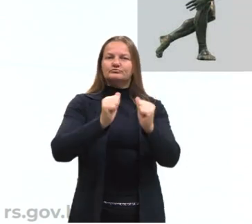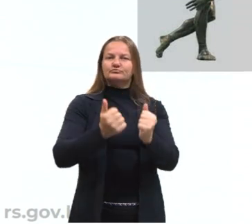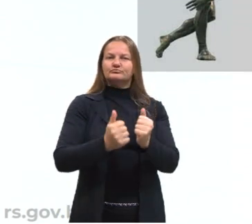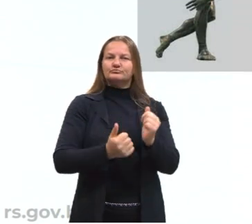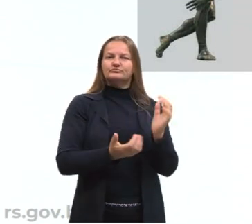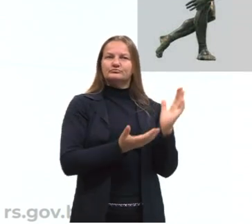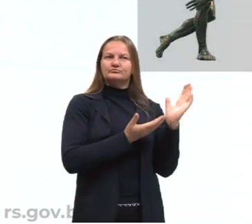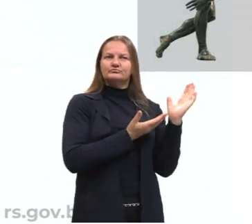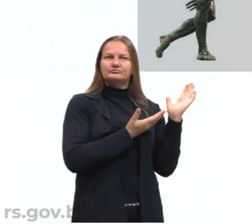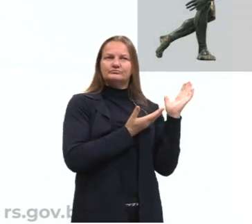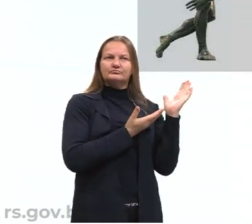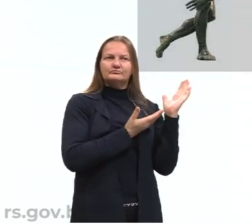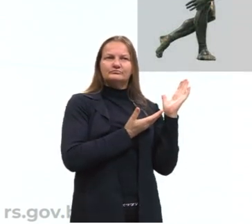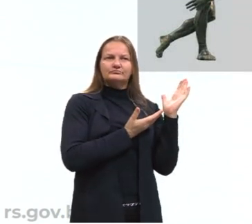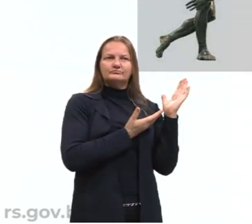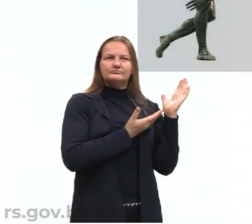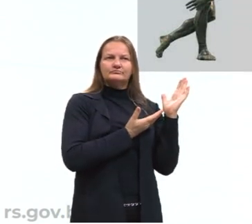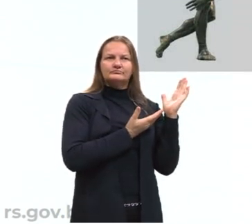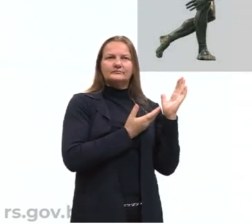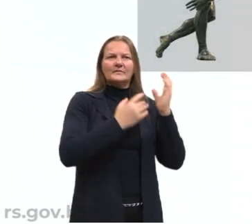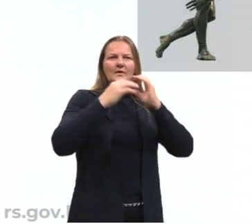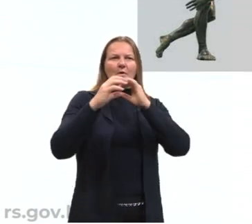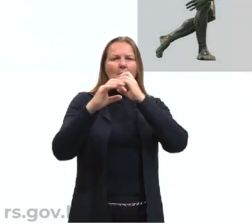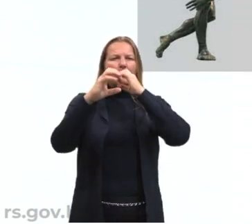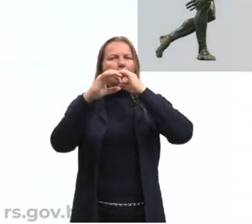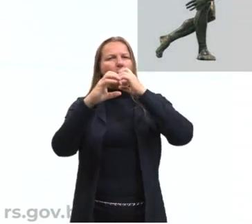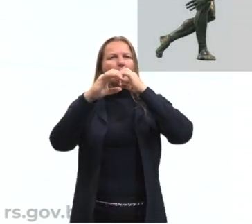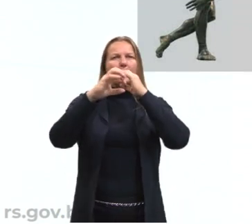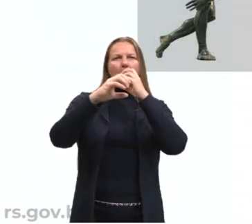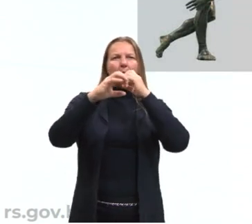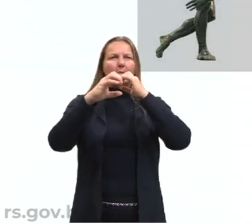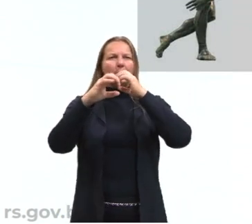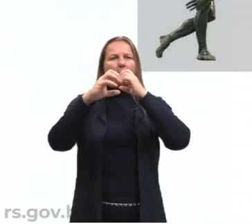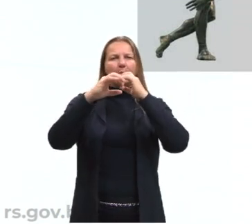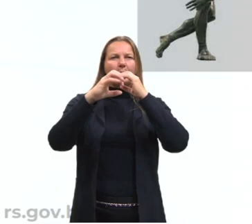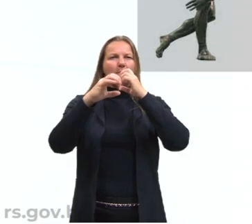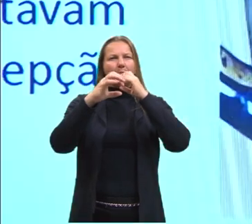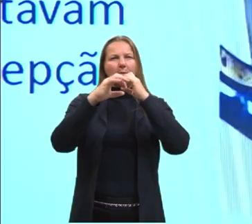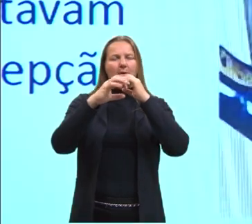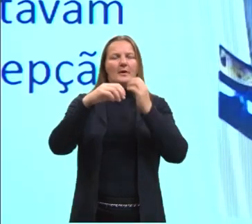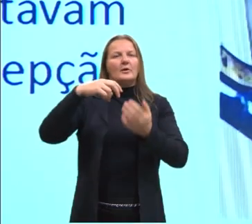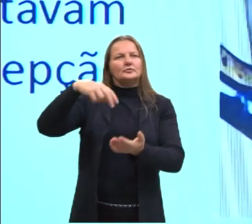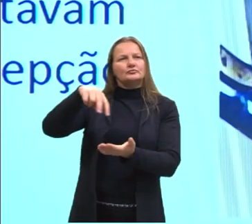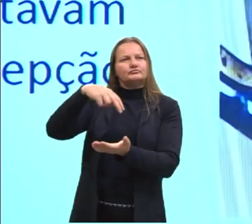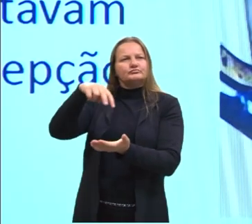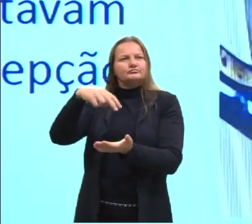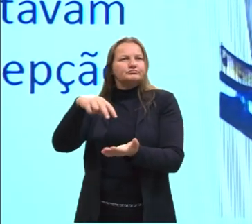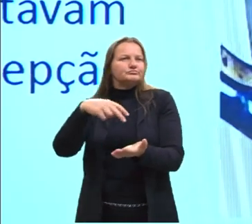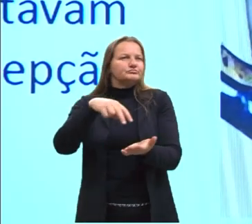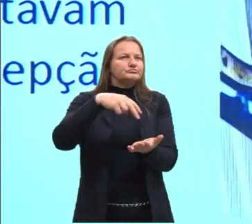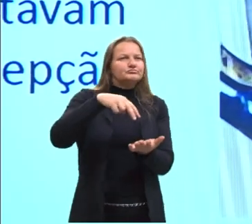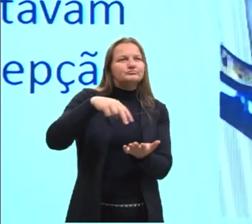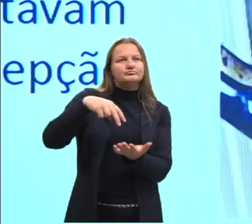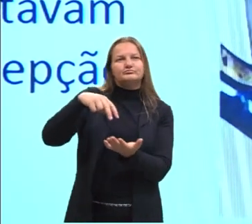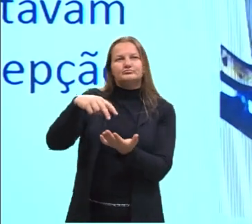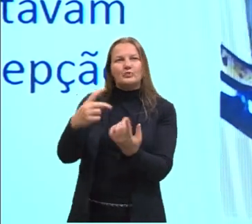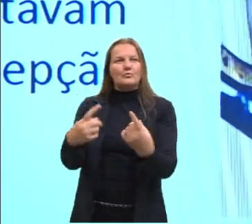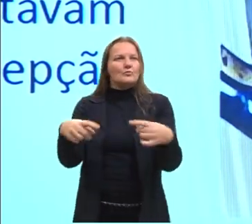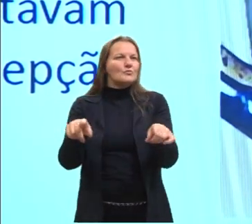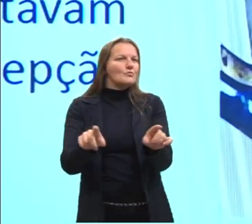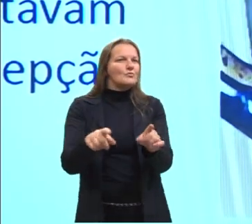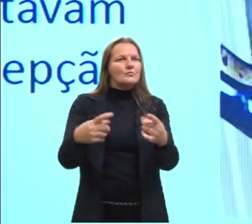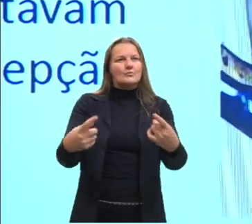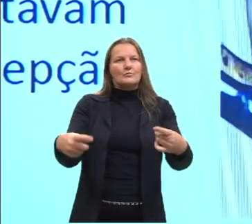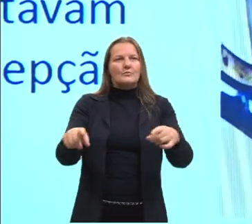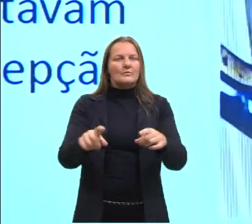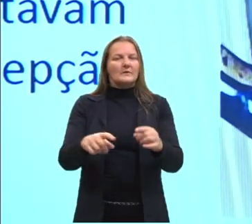uma pessoa tocando flauta enquanto uma bailarina dança ao som desta flauta. E essa